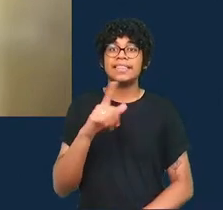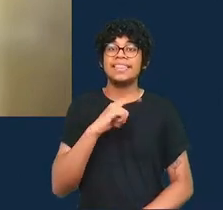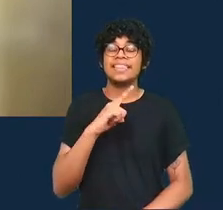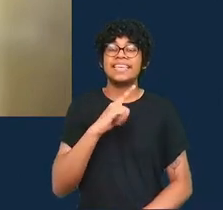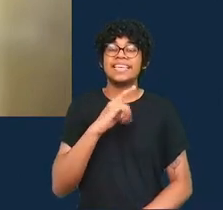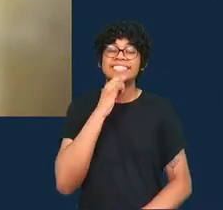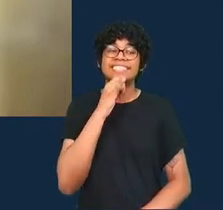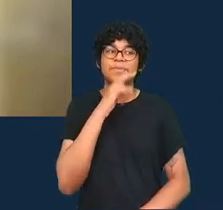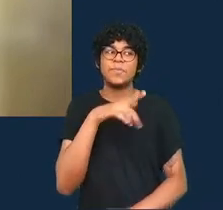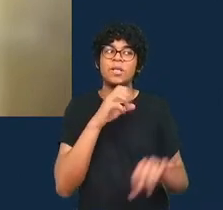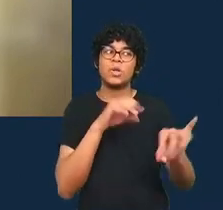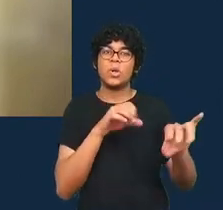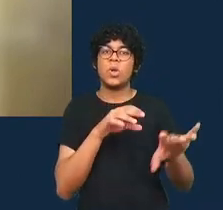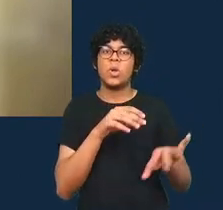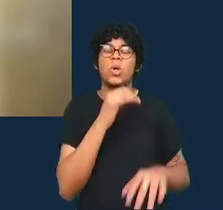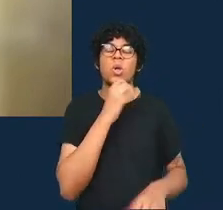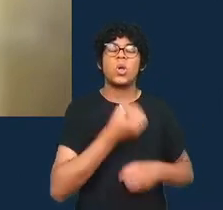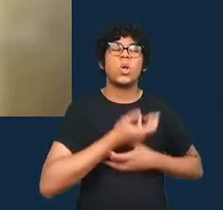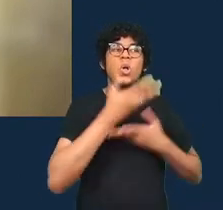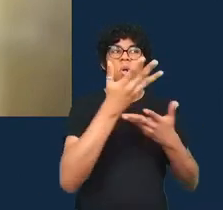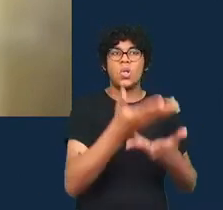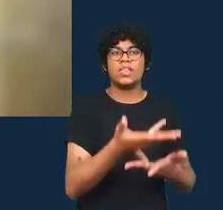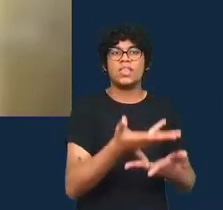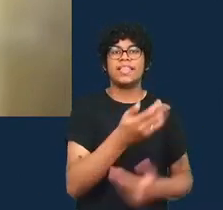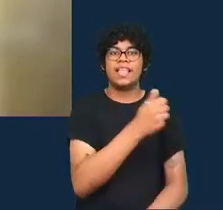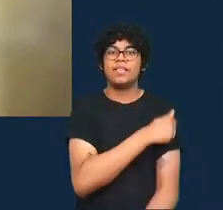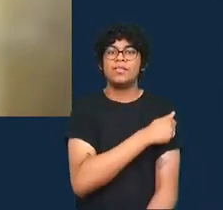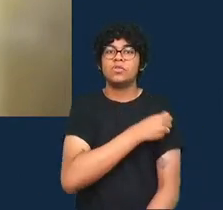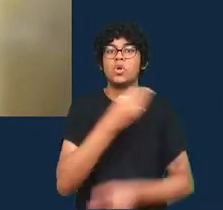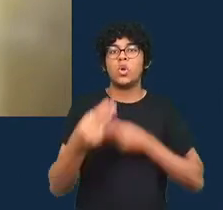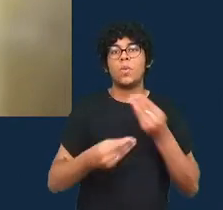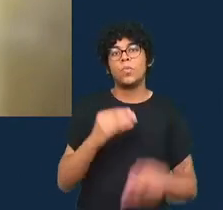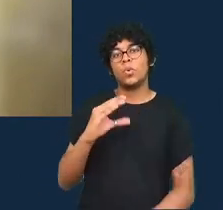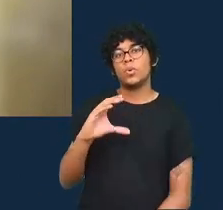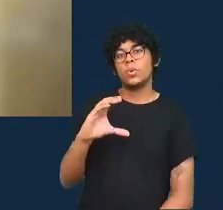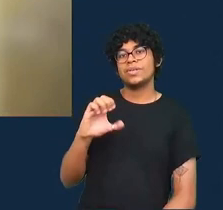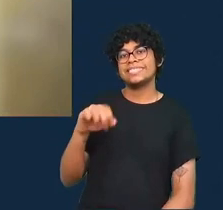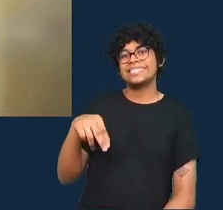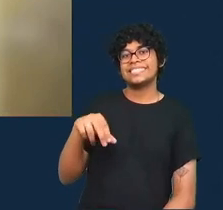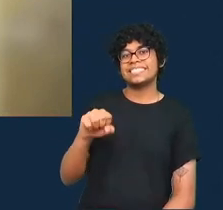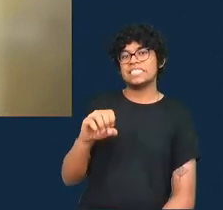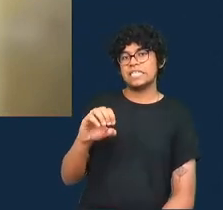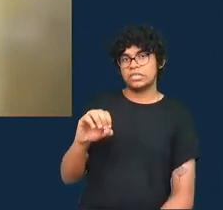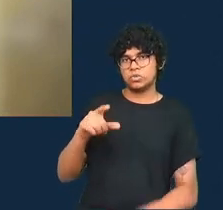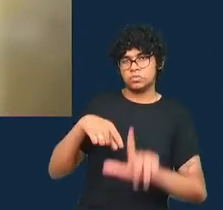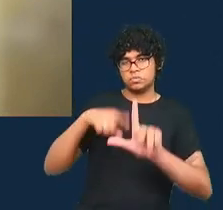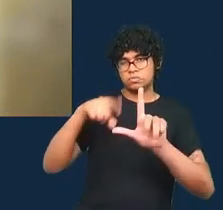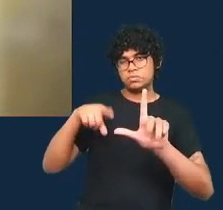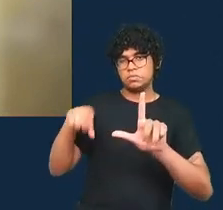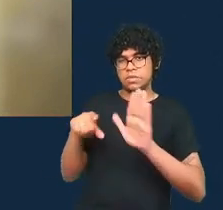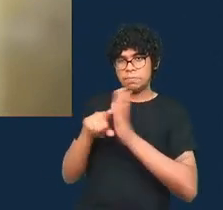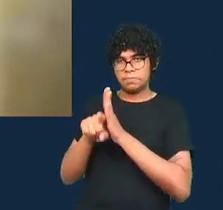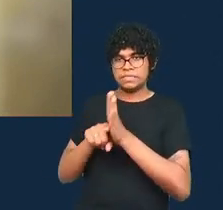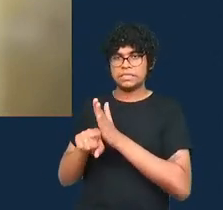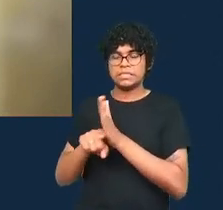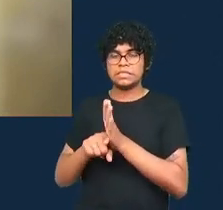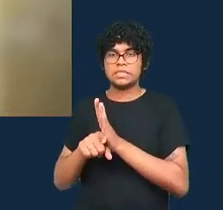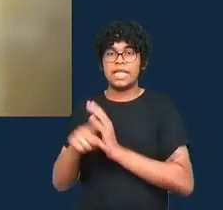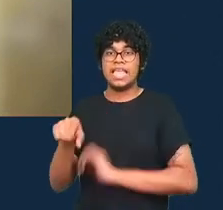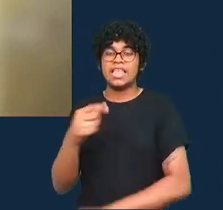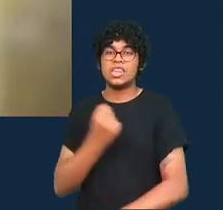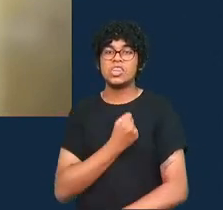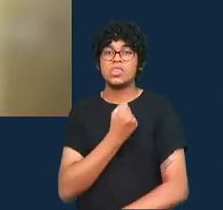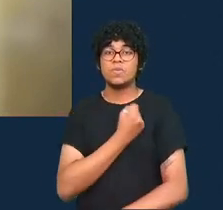do censo foram dados com um número específico de pessoas